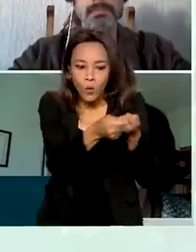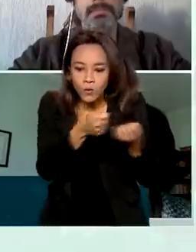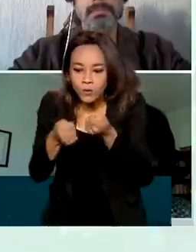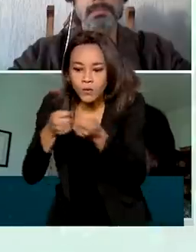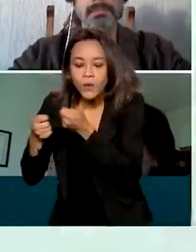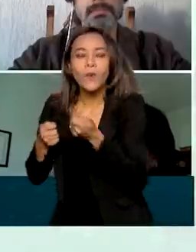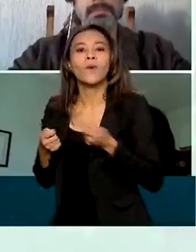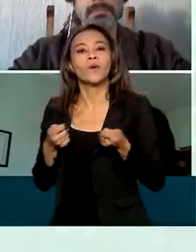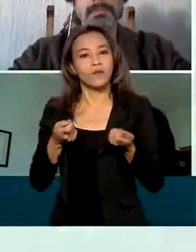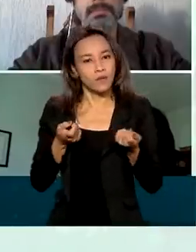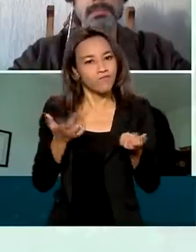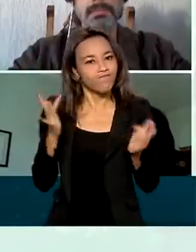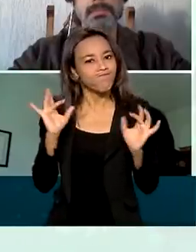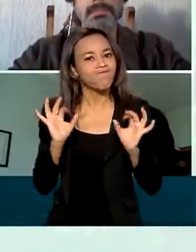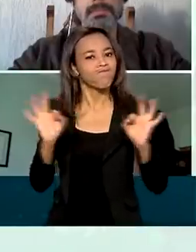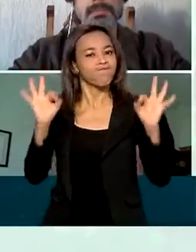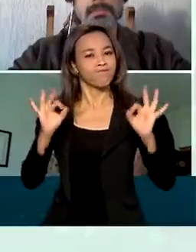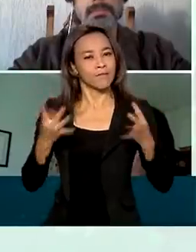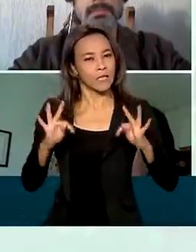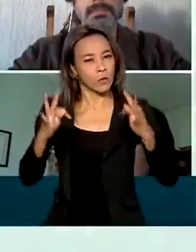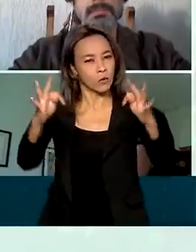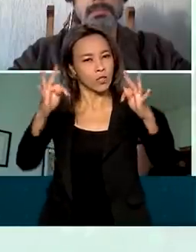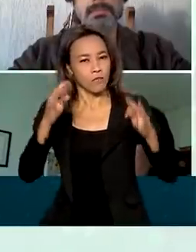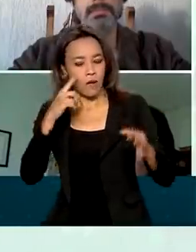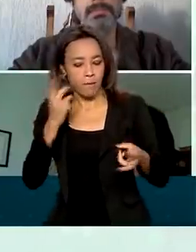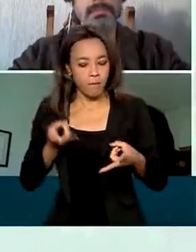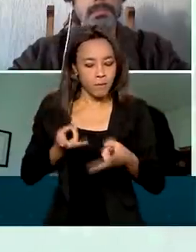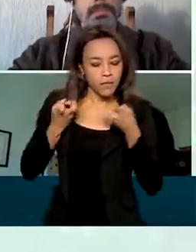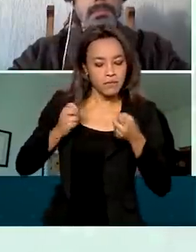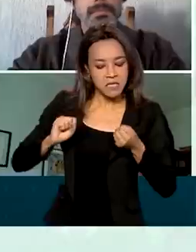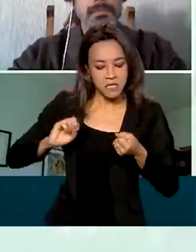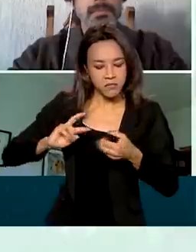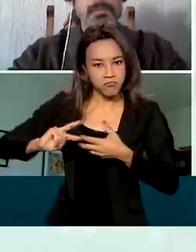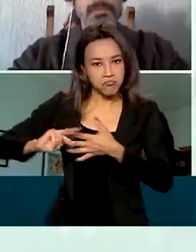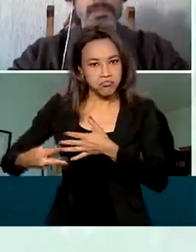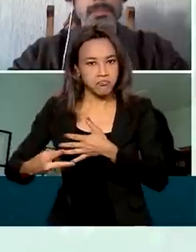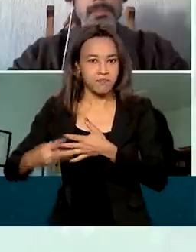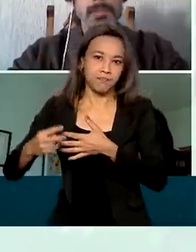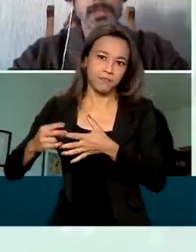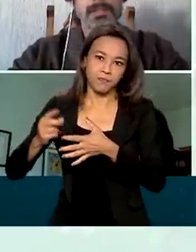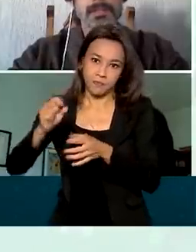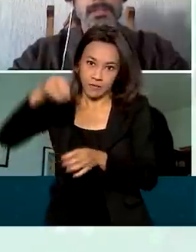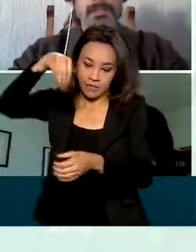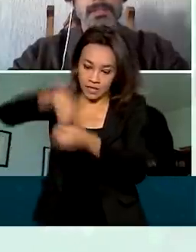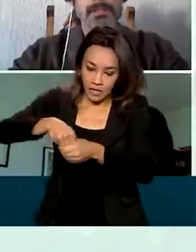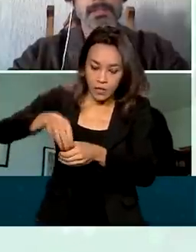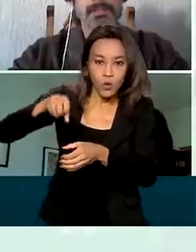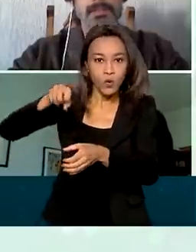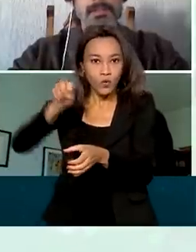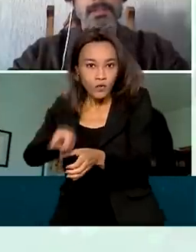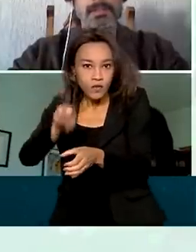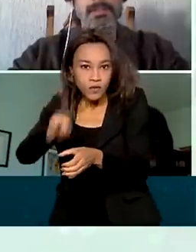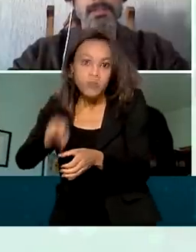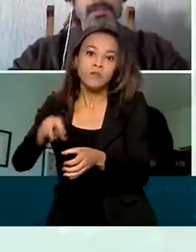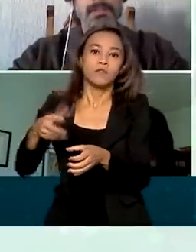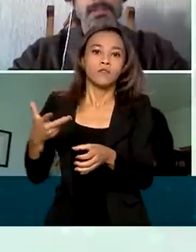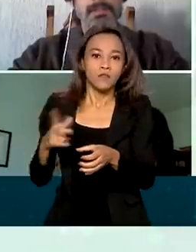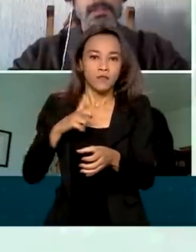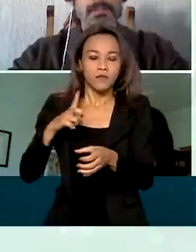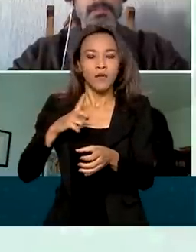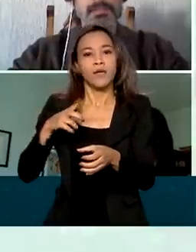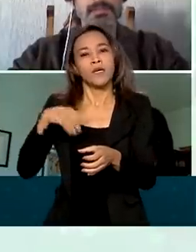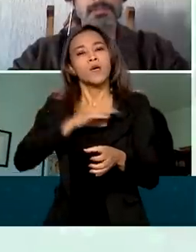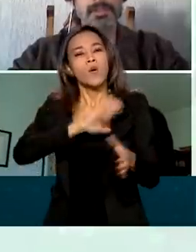tecnologia para se atender qualquer tipo de mutação que ocorra no vírus, com a capacidade de produção de insumo